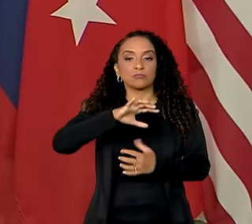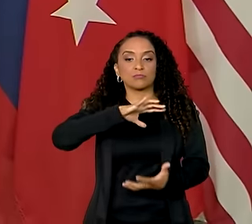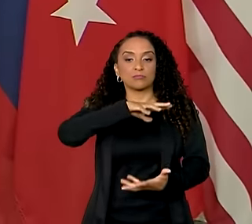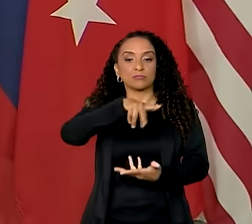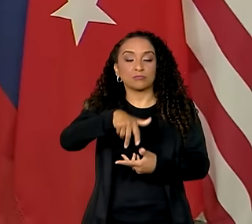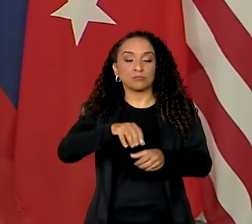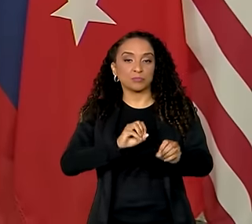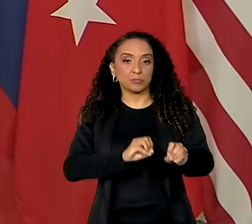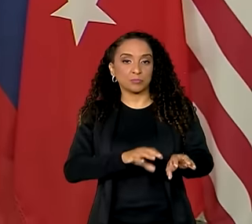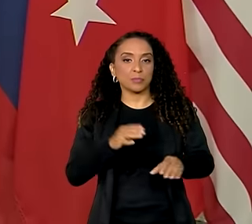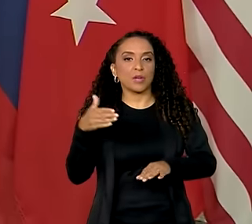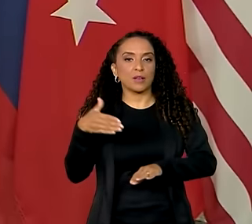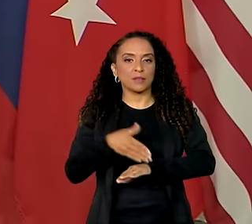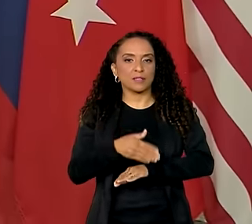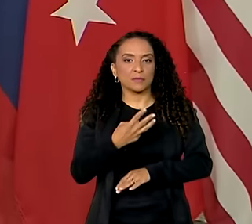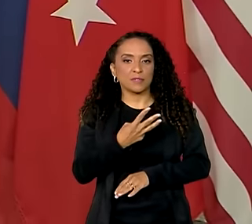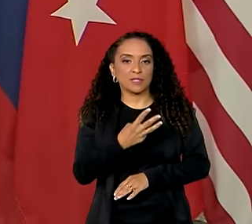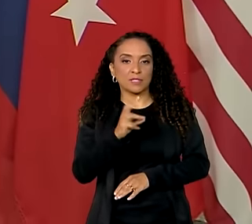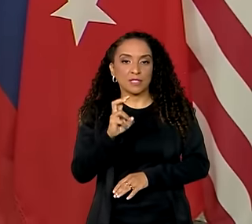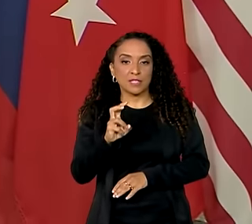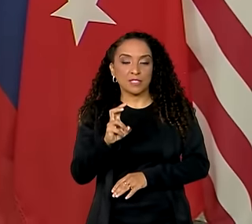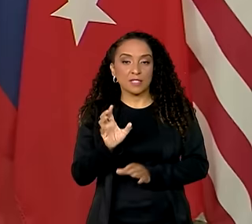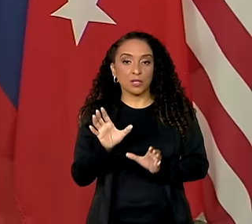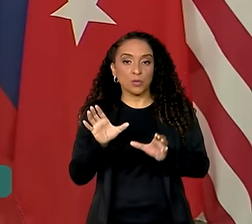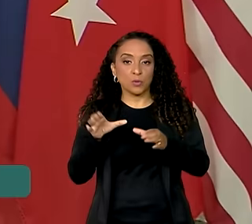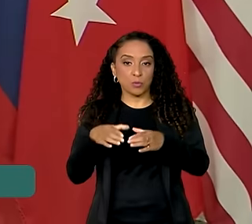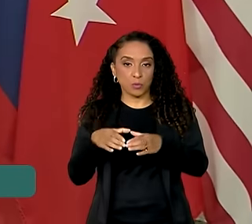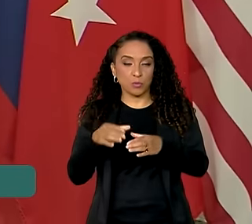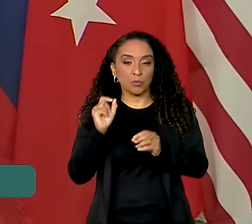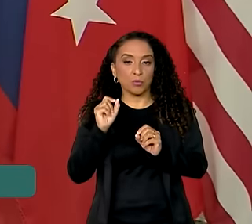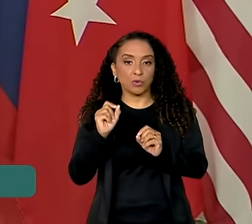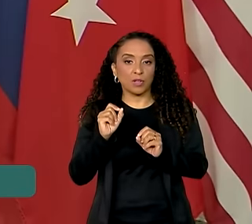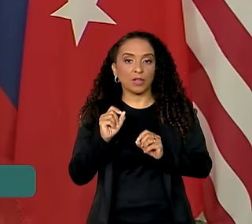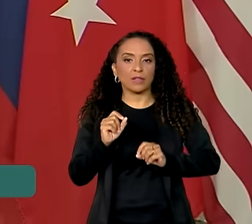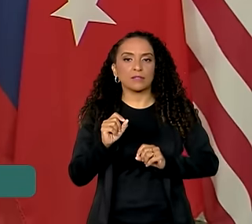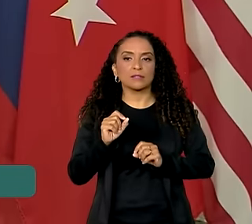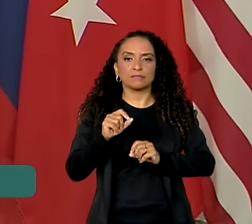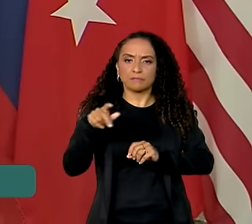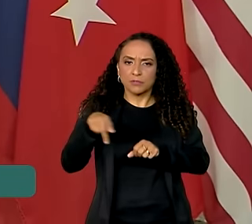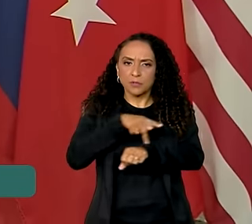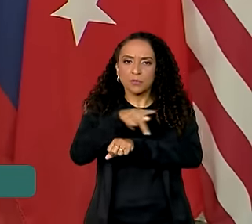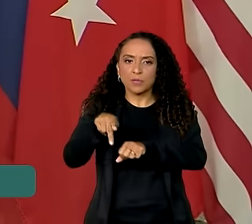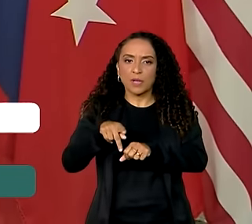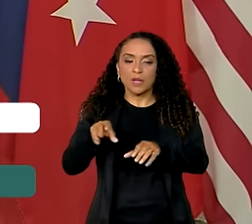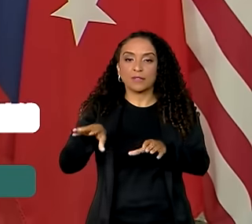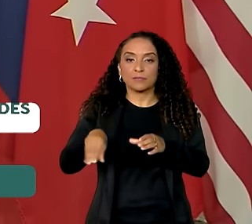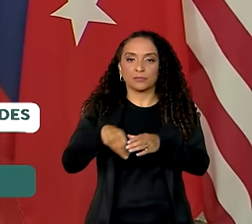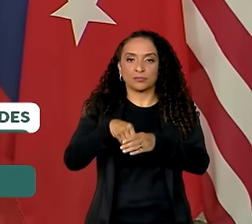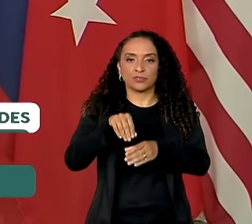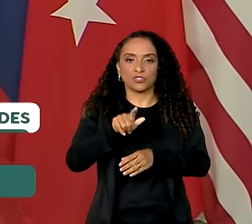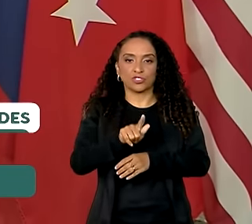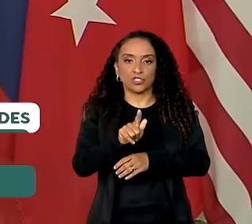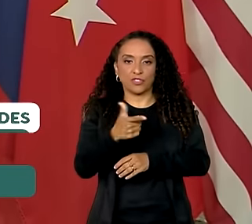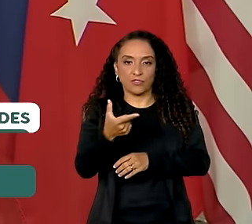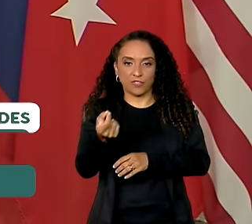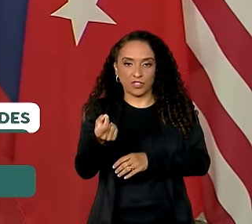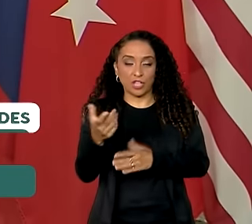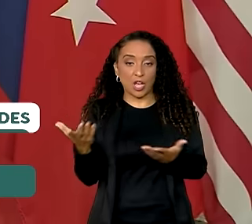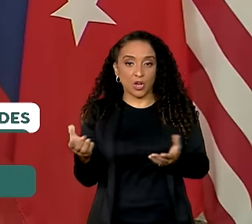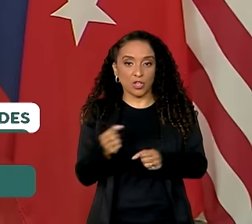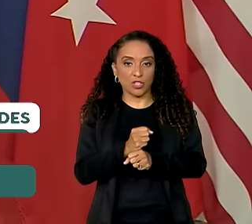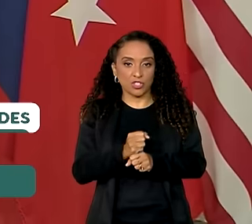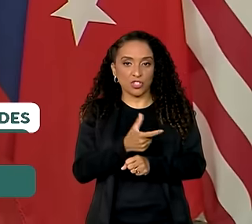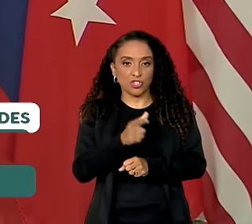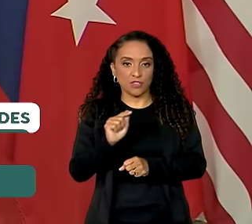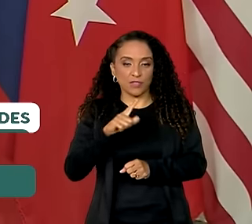da Educação. Participam 35 delegações, incluindo aí os países do G20. Esse ano, o G20